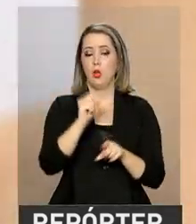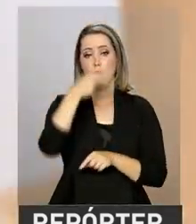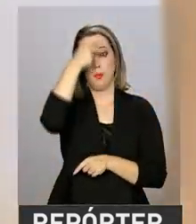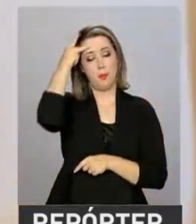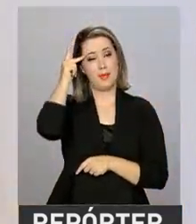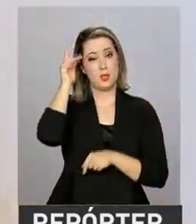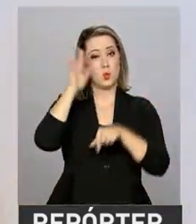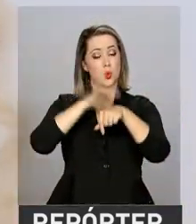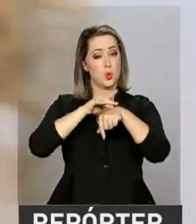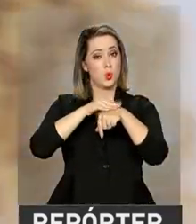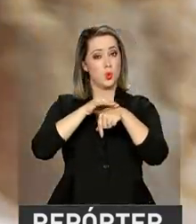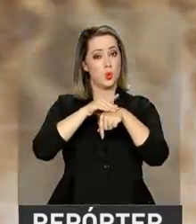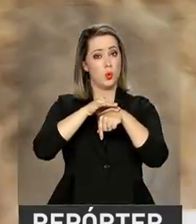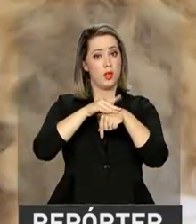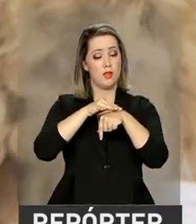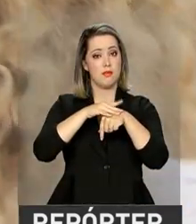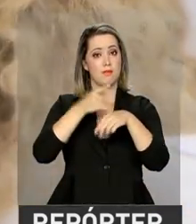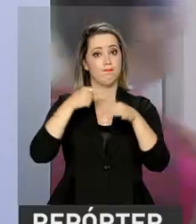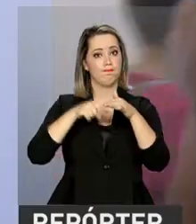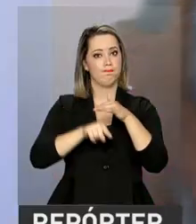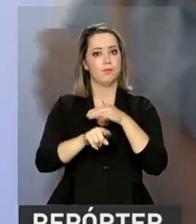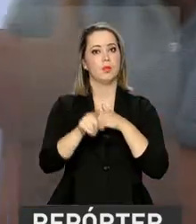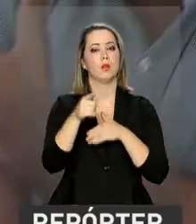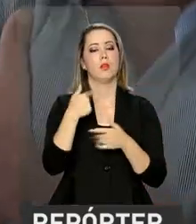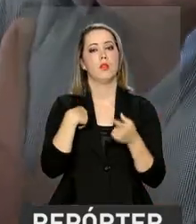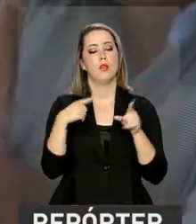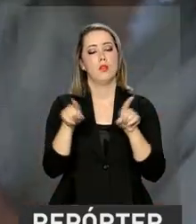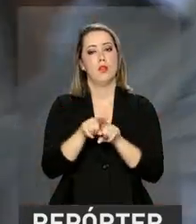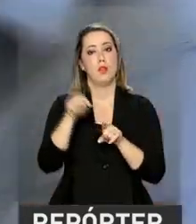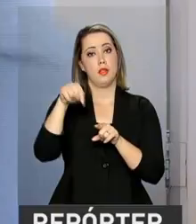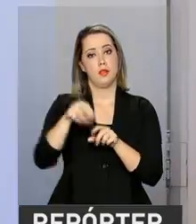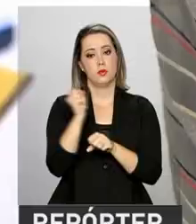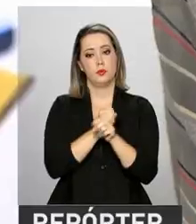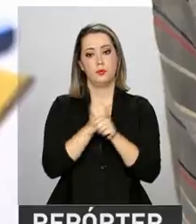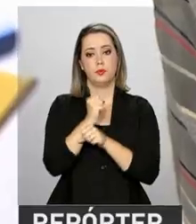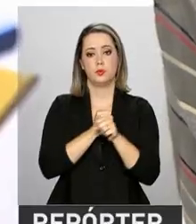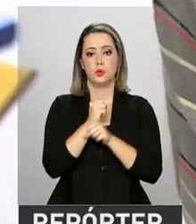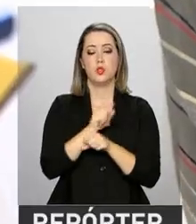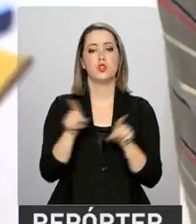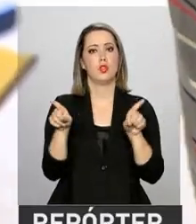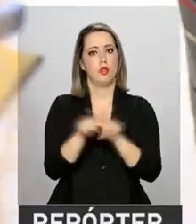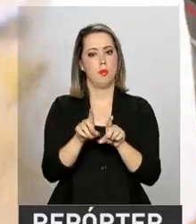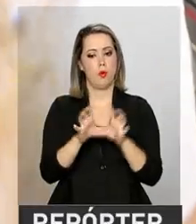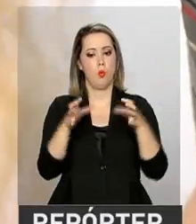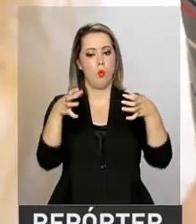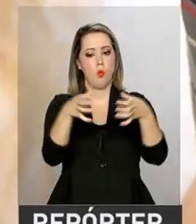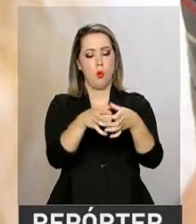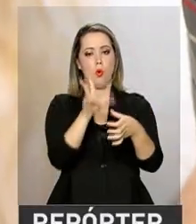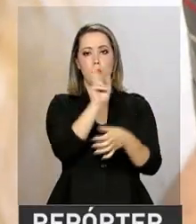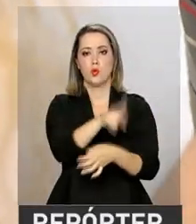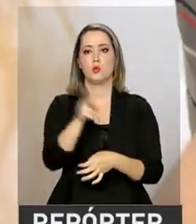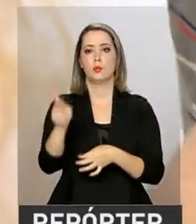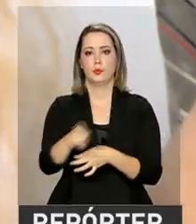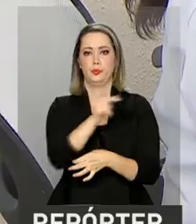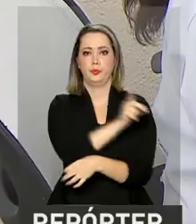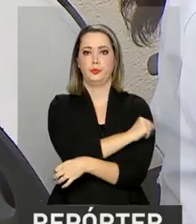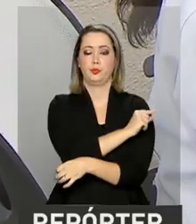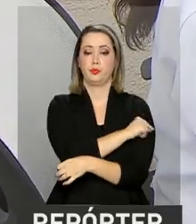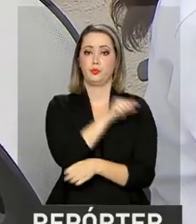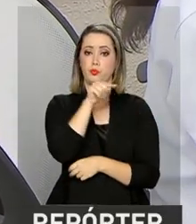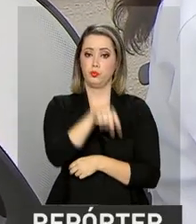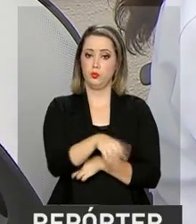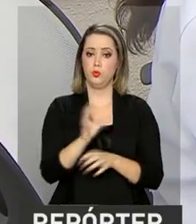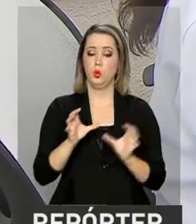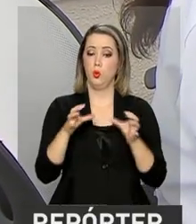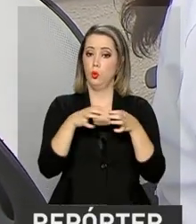doenças crônicas não transmissíveis. Neste ano, a novidade é que os professores também devem ser vacinados. A